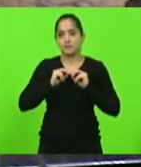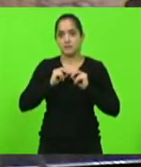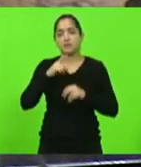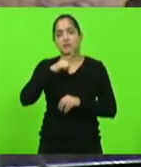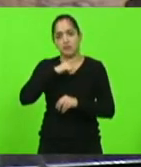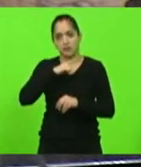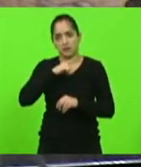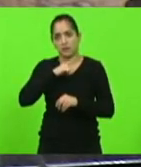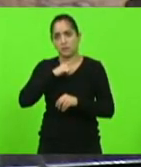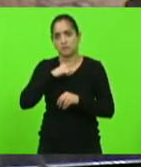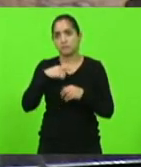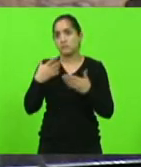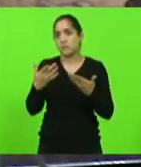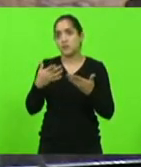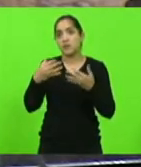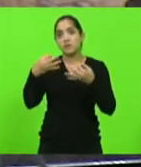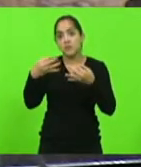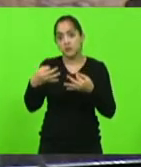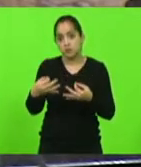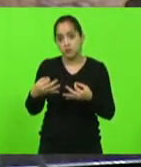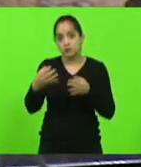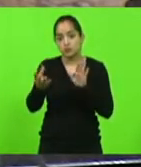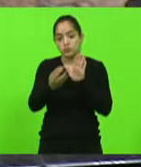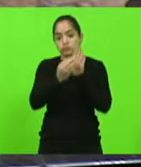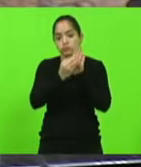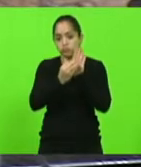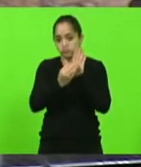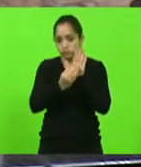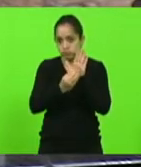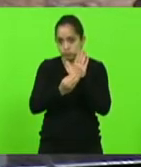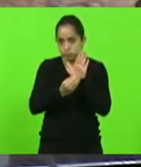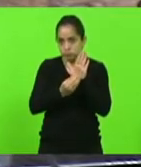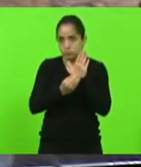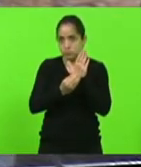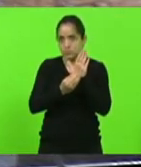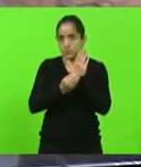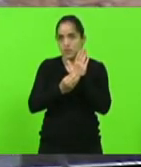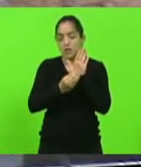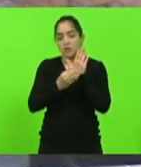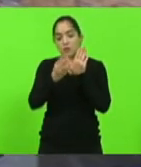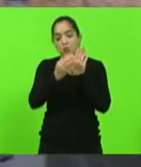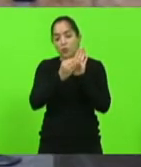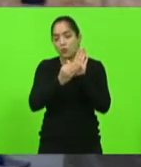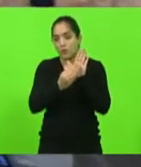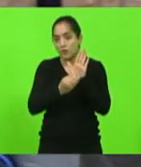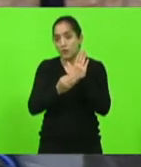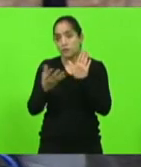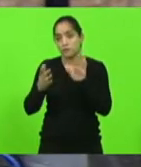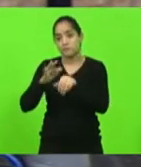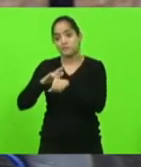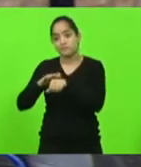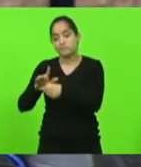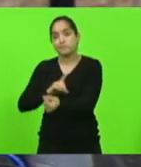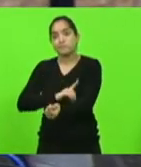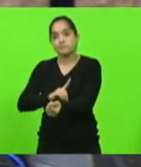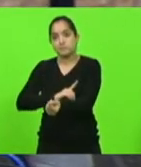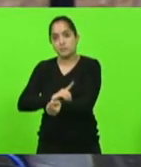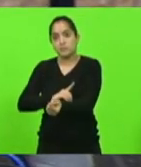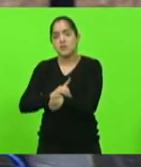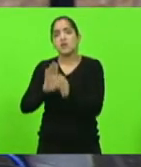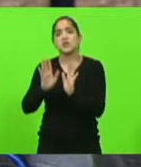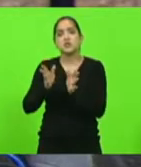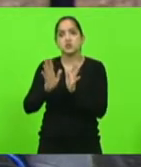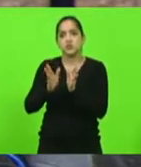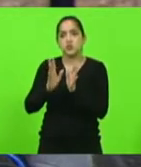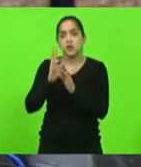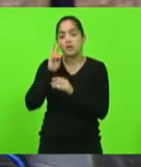Nada mais justo do que a gente incorporar essa lista das preferências àquele que possui diabetes. Já tive a oportunidade